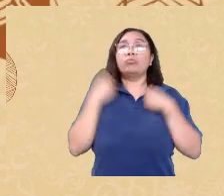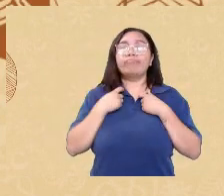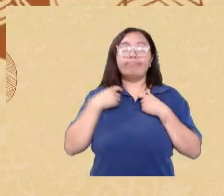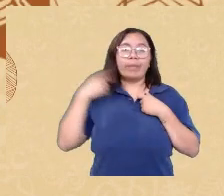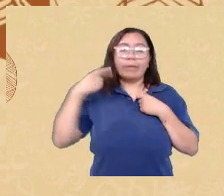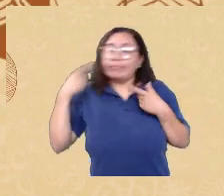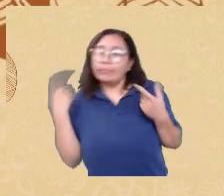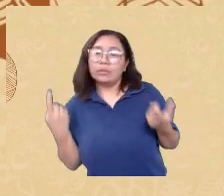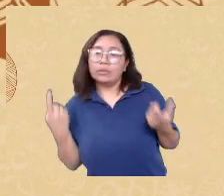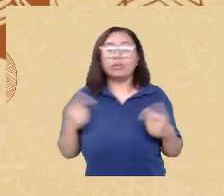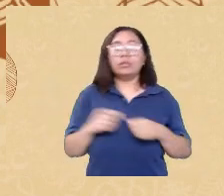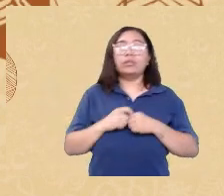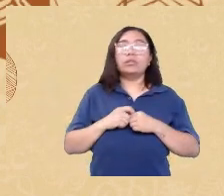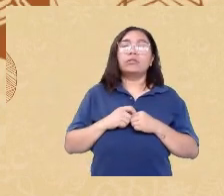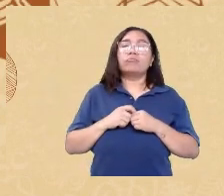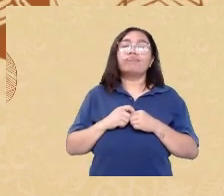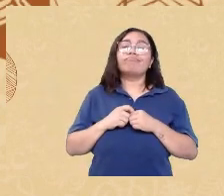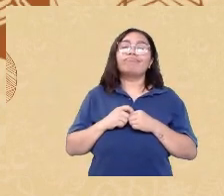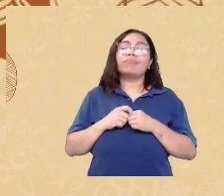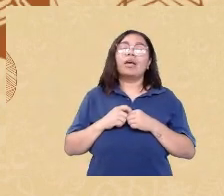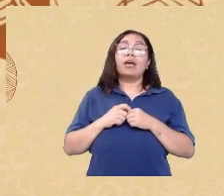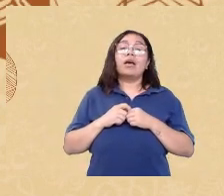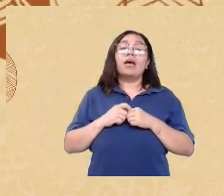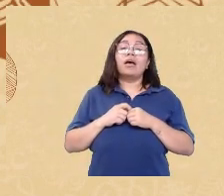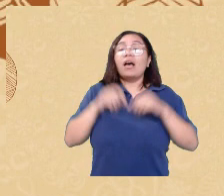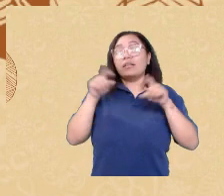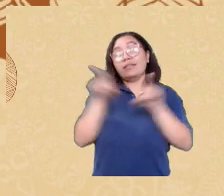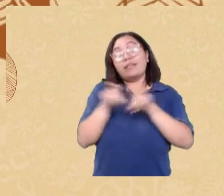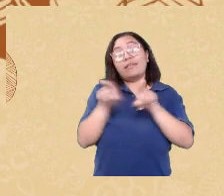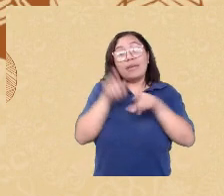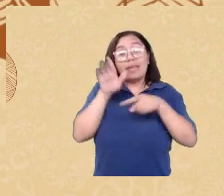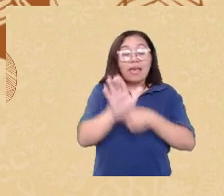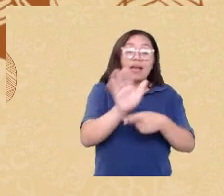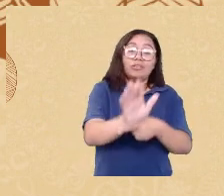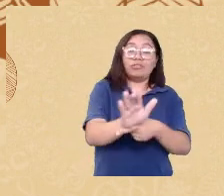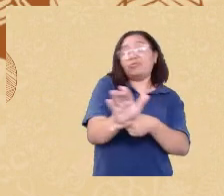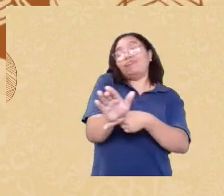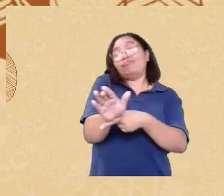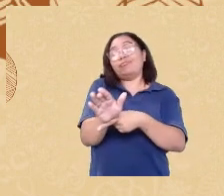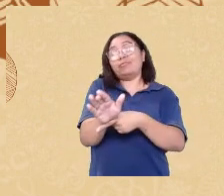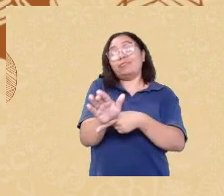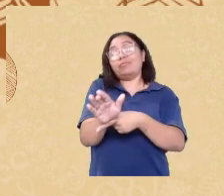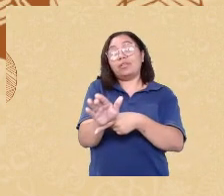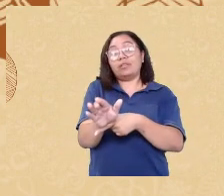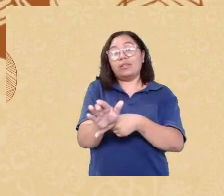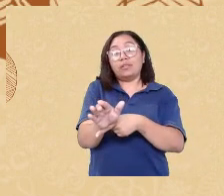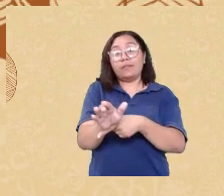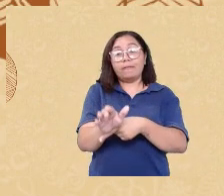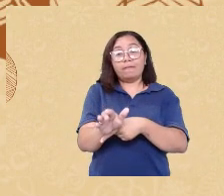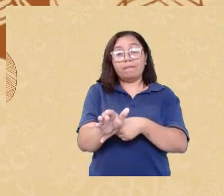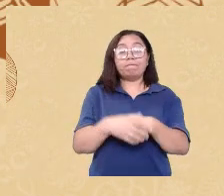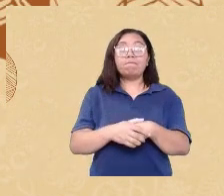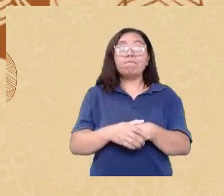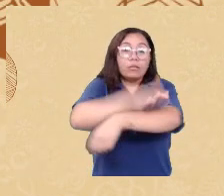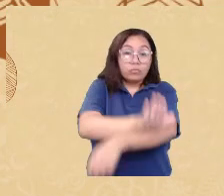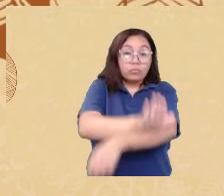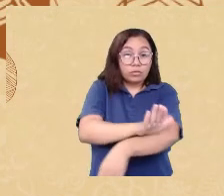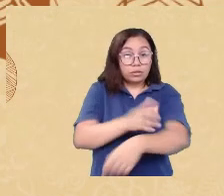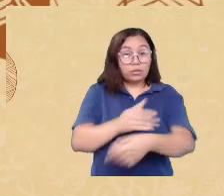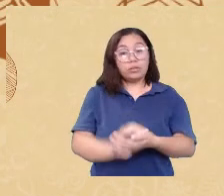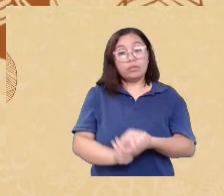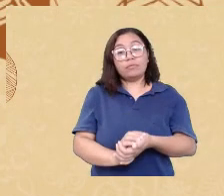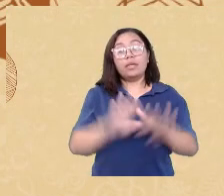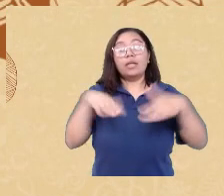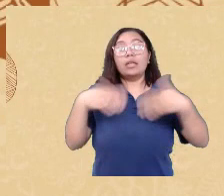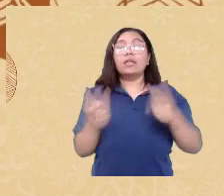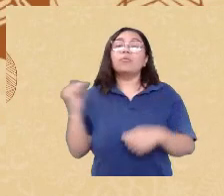então perpetuando e reforçando esses estereótipos e essas ações inadequadas mas é importante dizer que existem outros